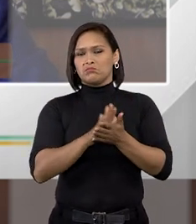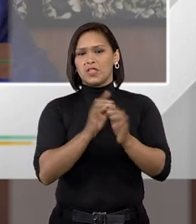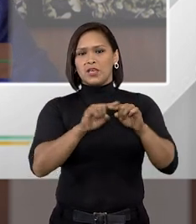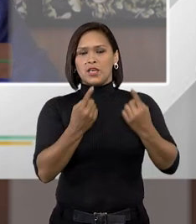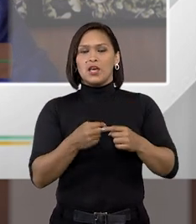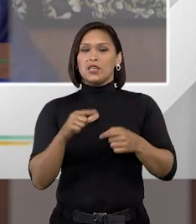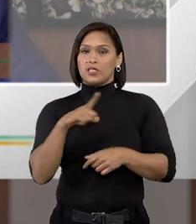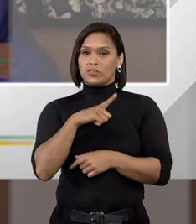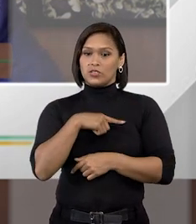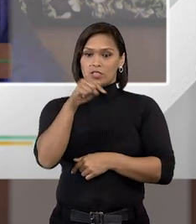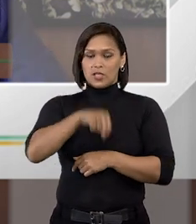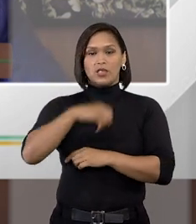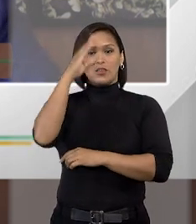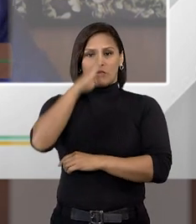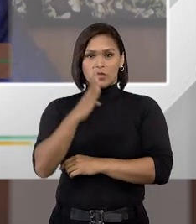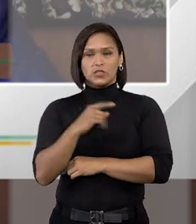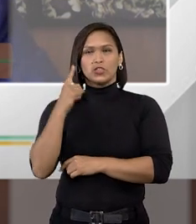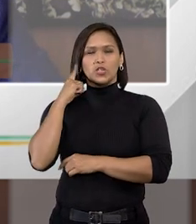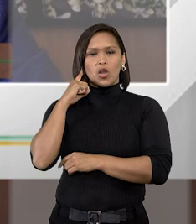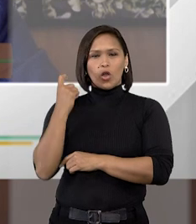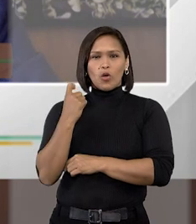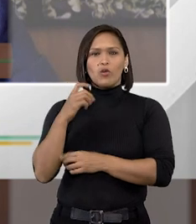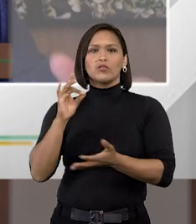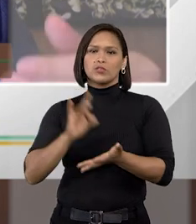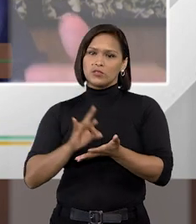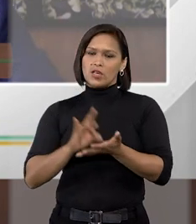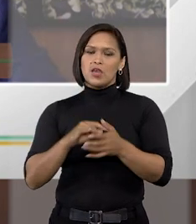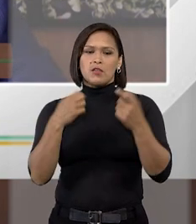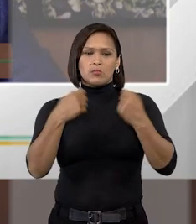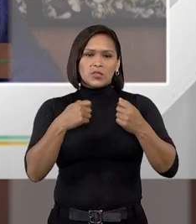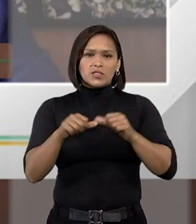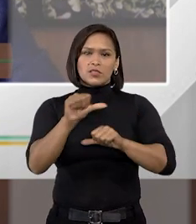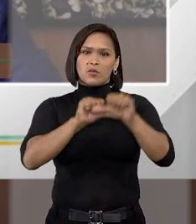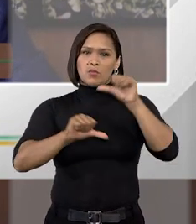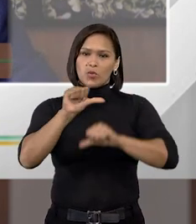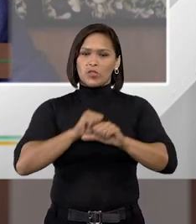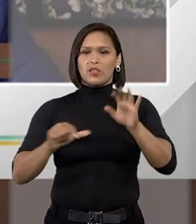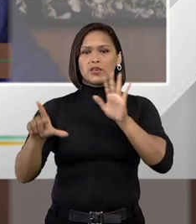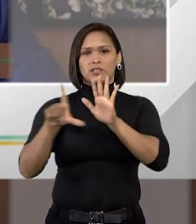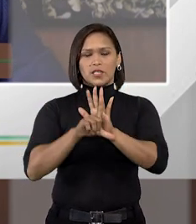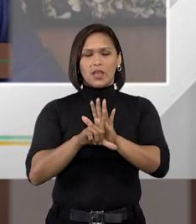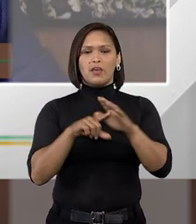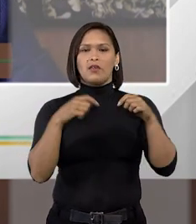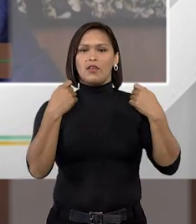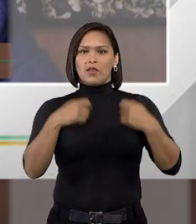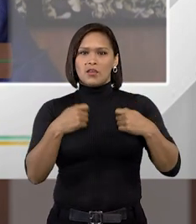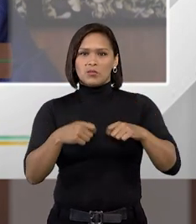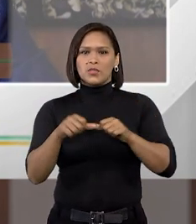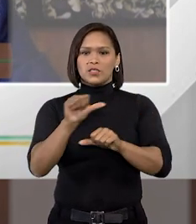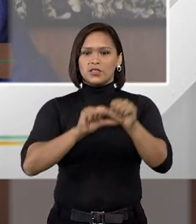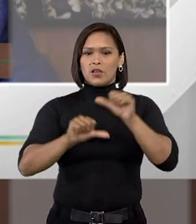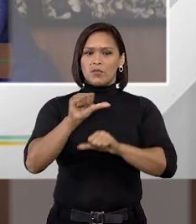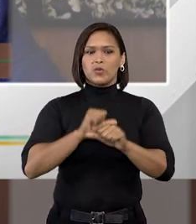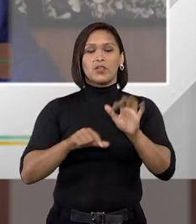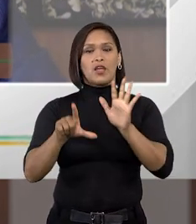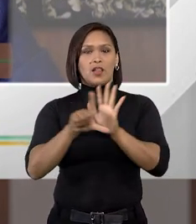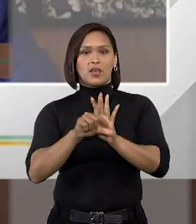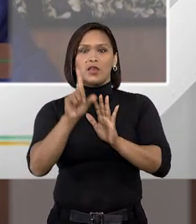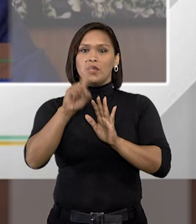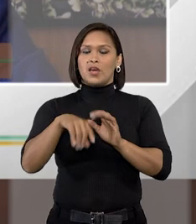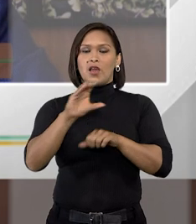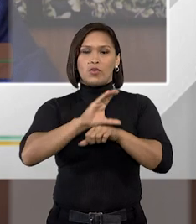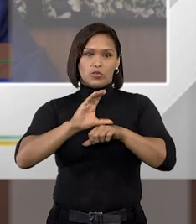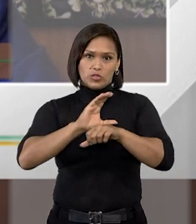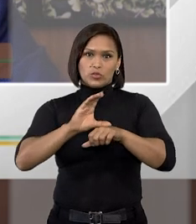a gente tem muito... Aqui no Brasil, a gente ouve muito isso, nós precisamos mudar as nossas leis, nós precisamos mudar as nossas leis, até a nossa